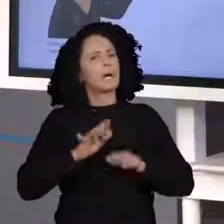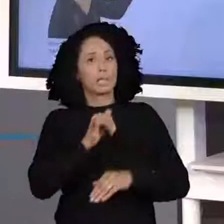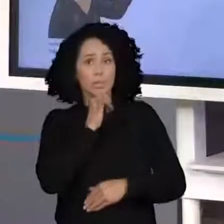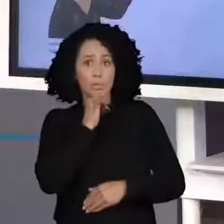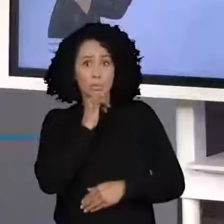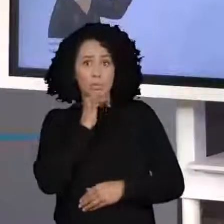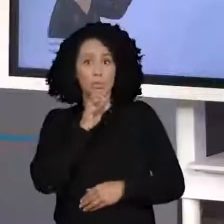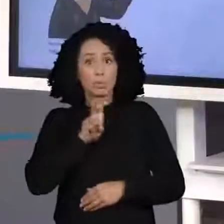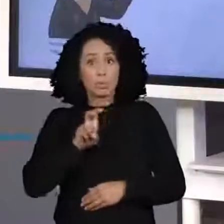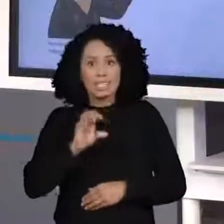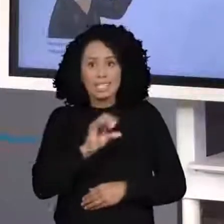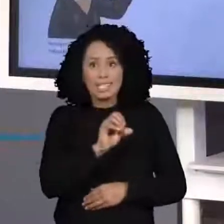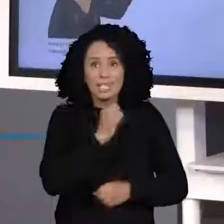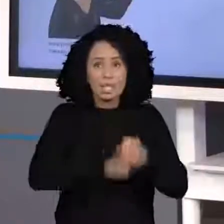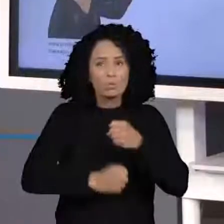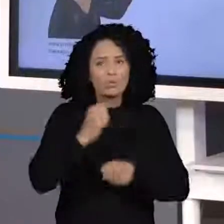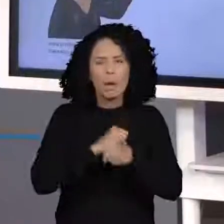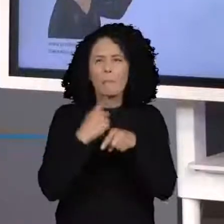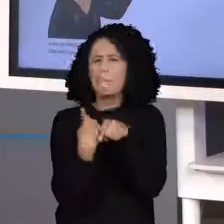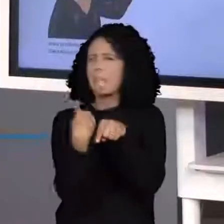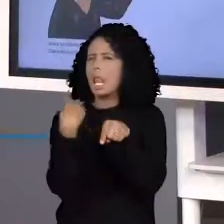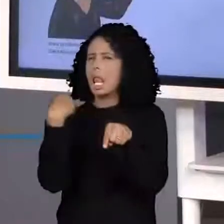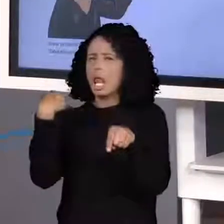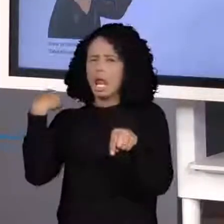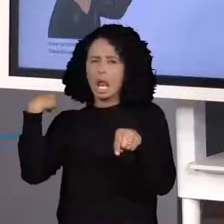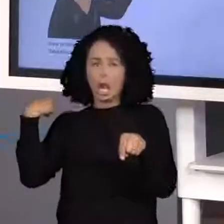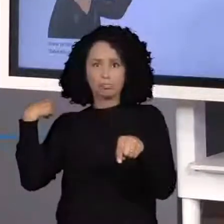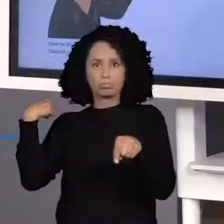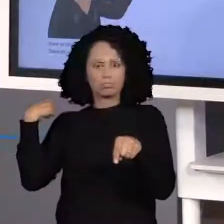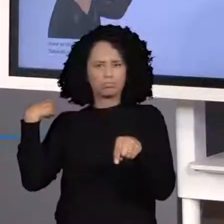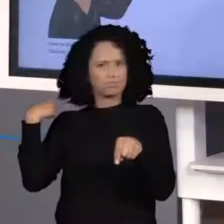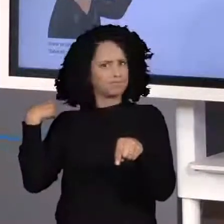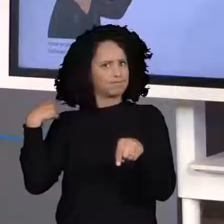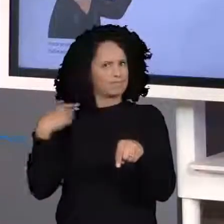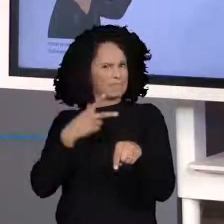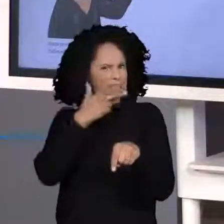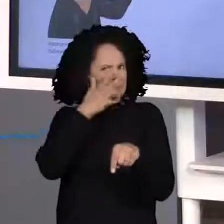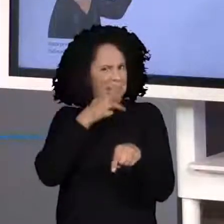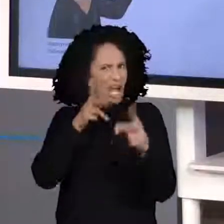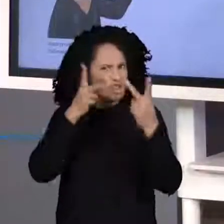não tinha internet, né? Será que tinha grandes lojas, shopping?